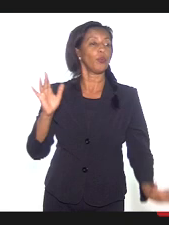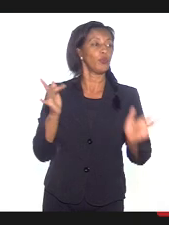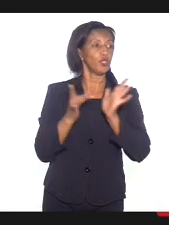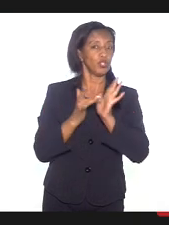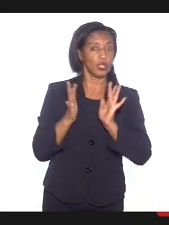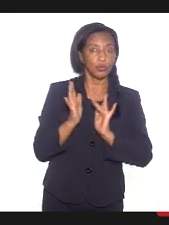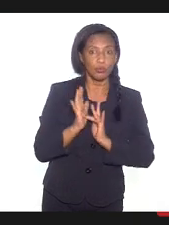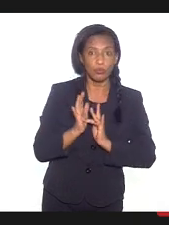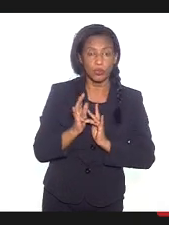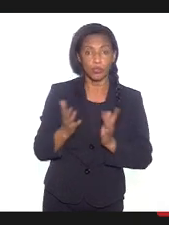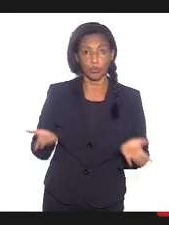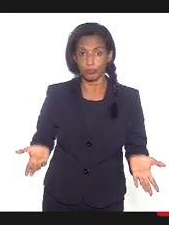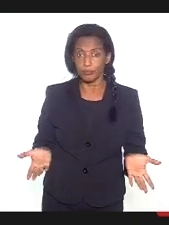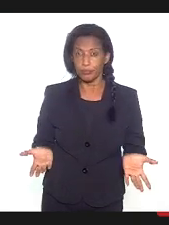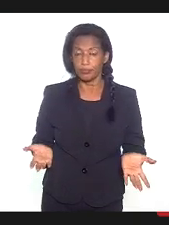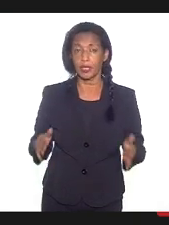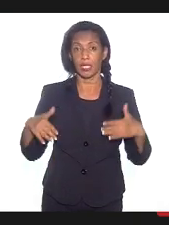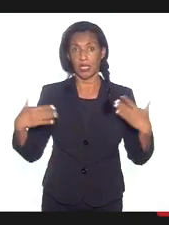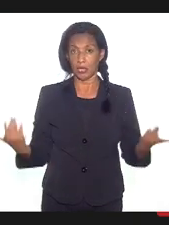Então, em nome de Jesus,